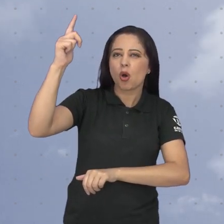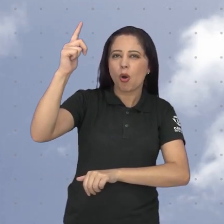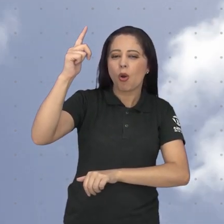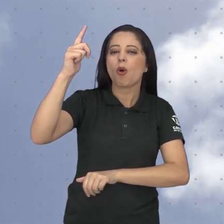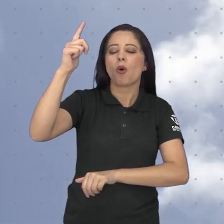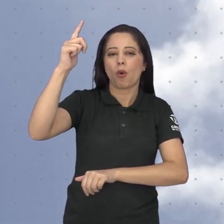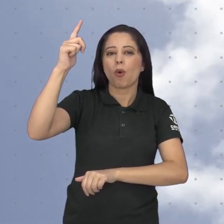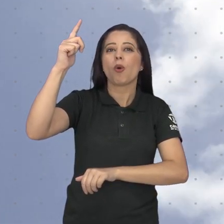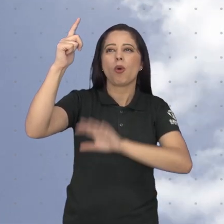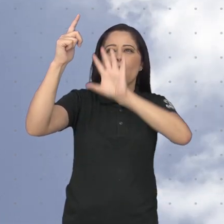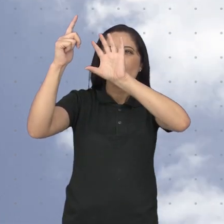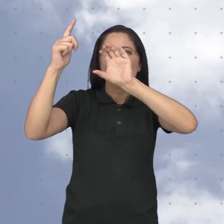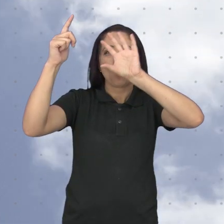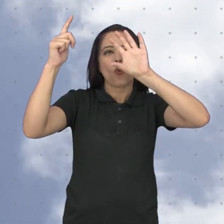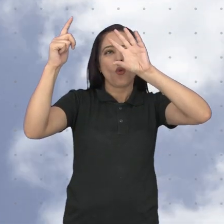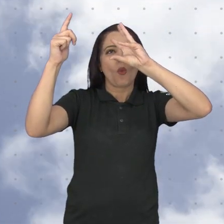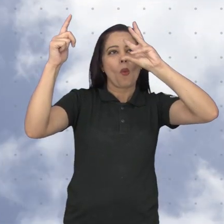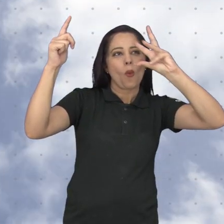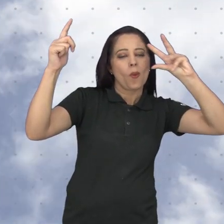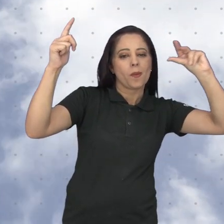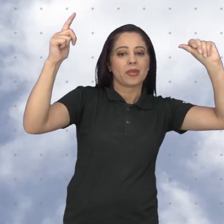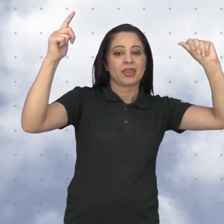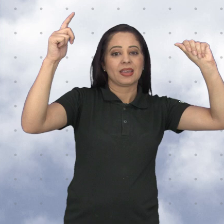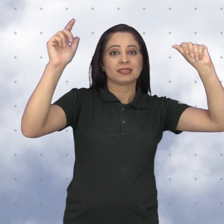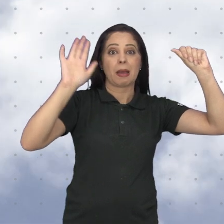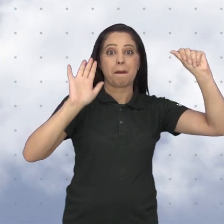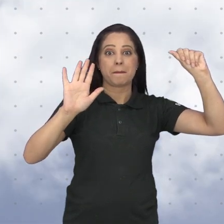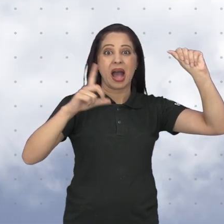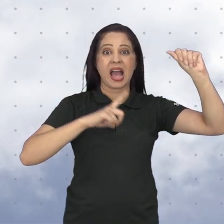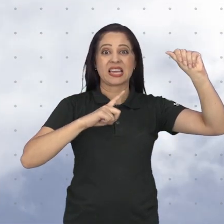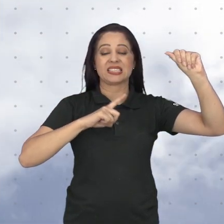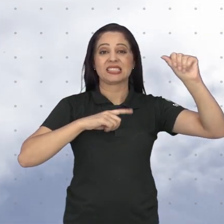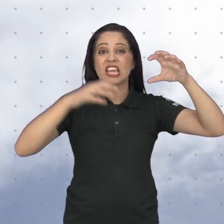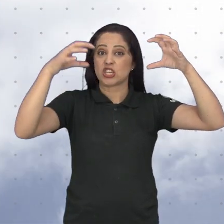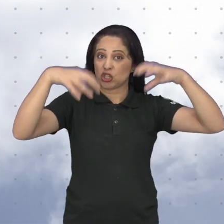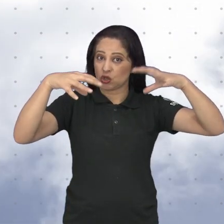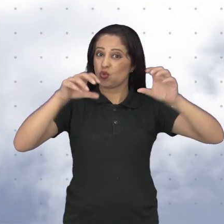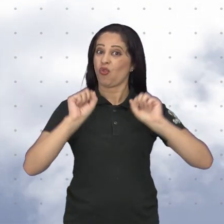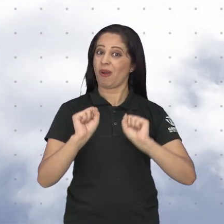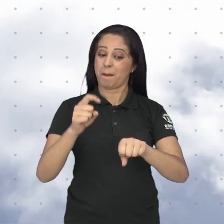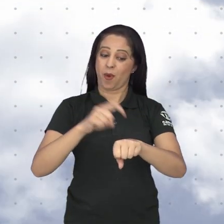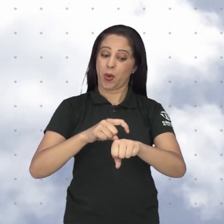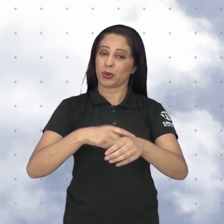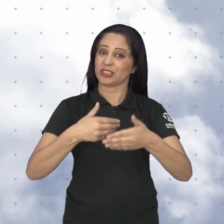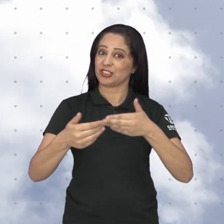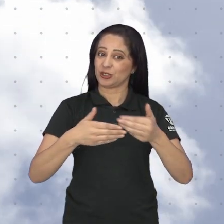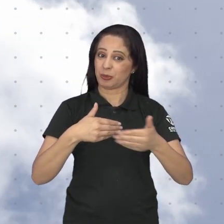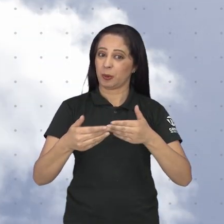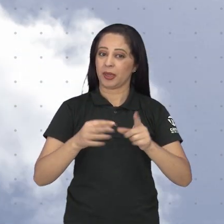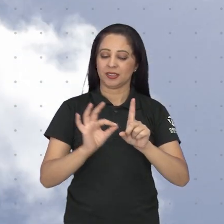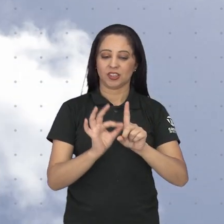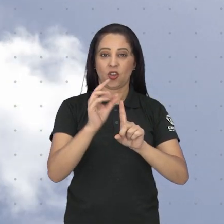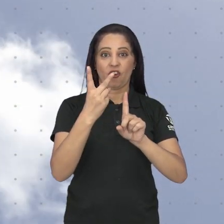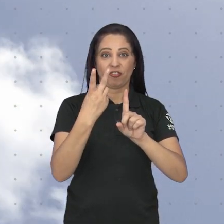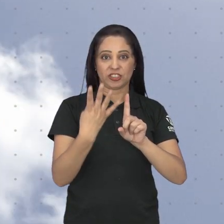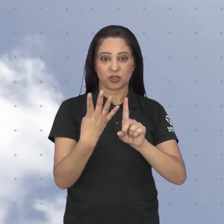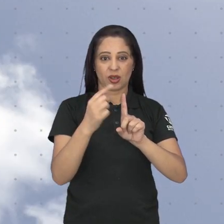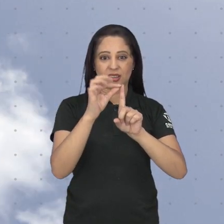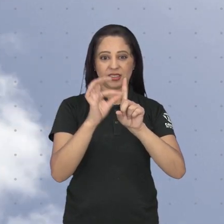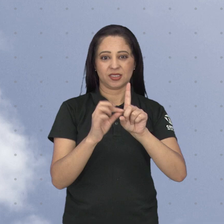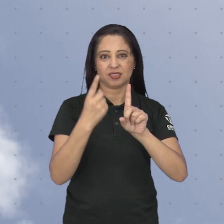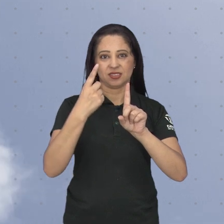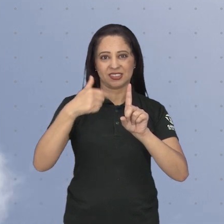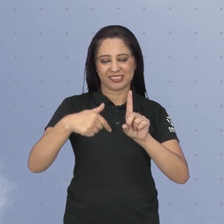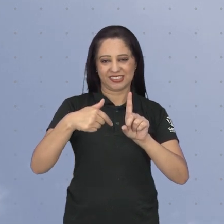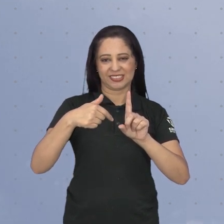com a diminuição das nuvens. No entanto, há uma pequena possibilidade de chuva a qualquer momento. A máxima é de 24 graus